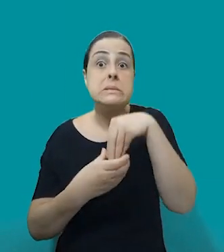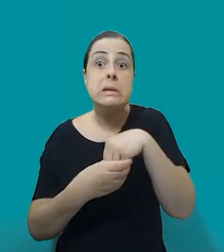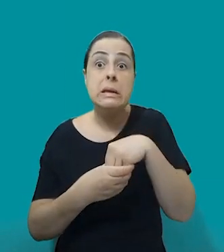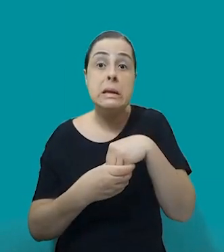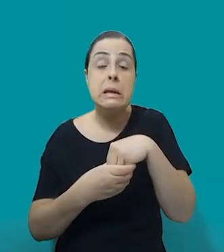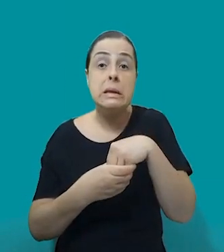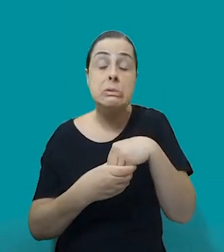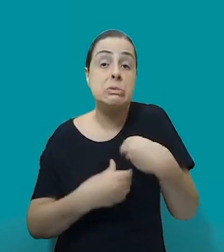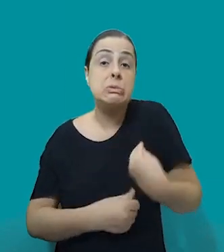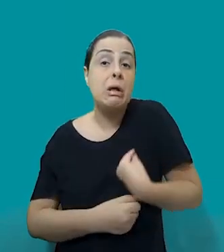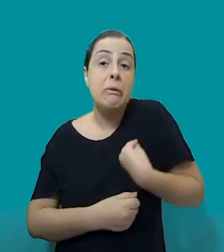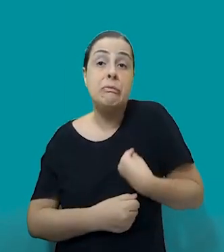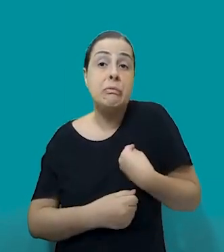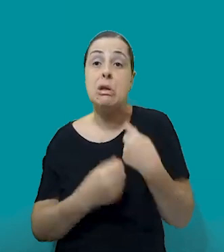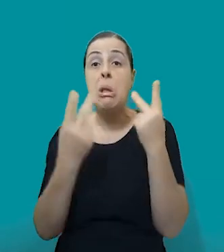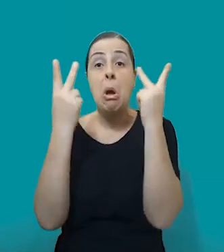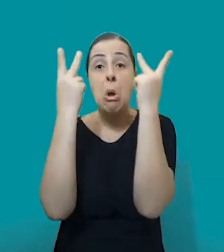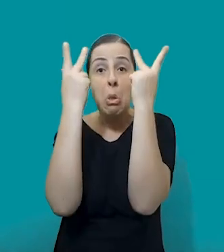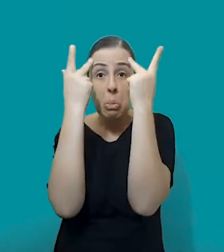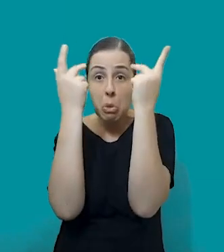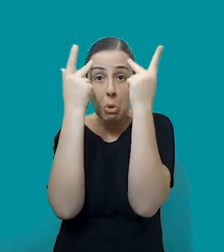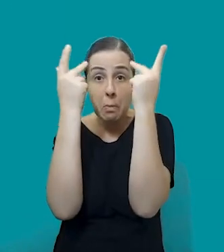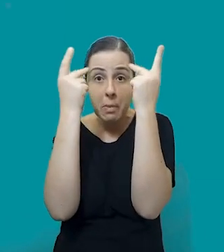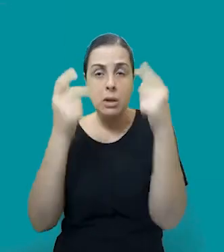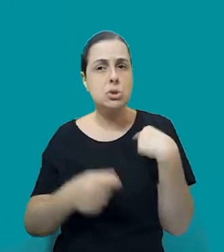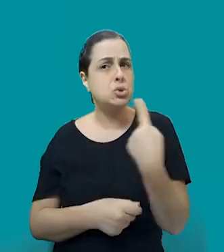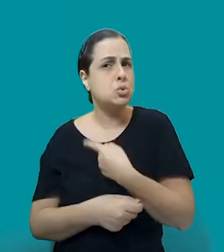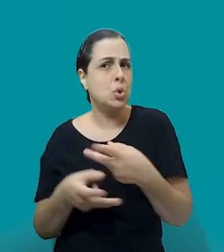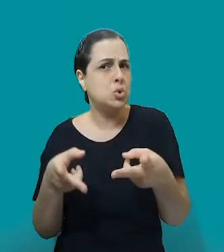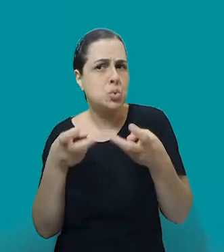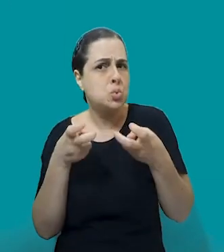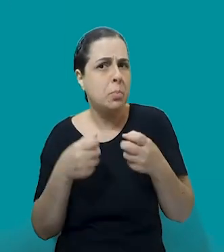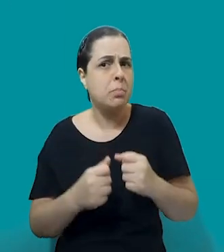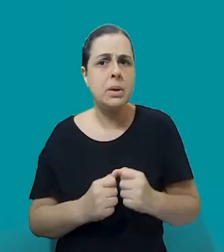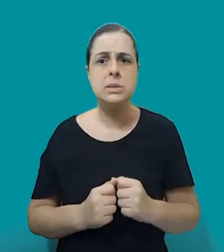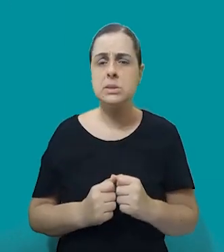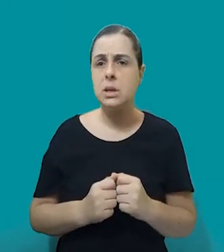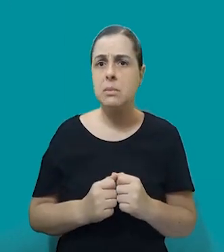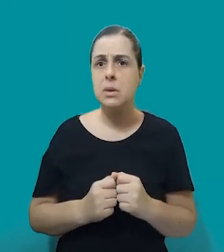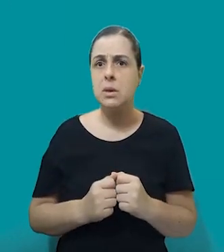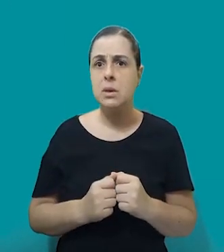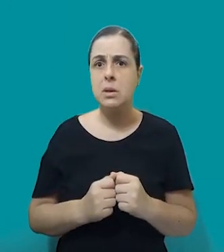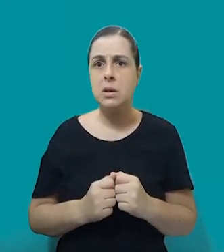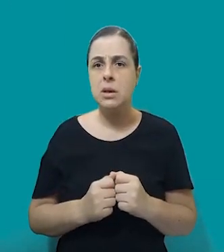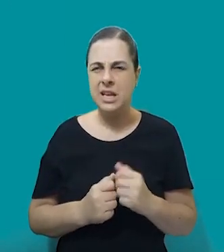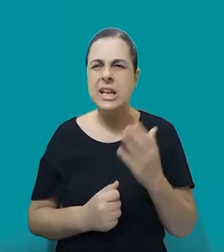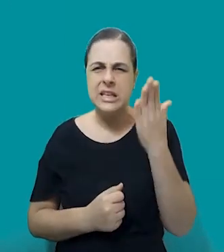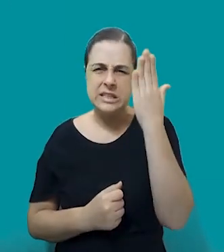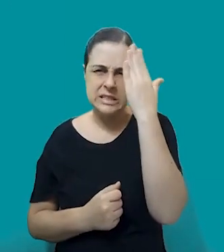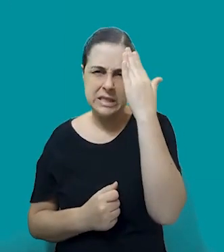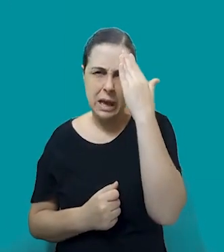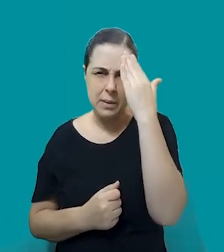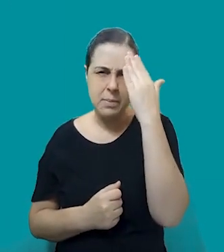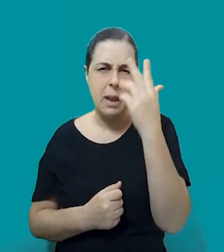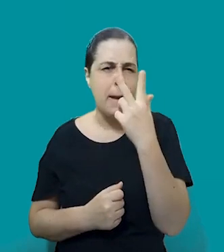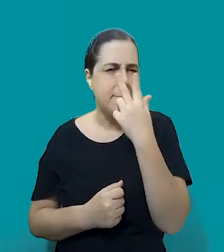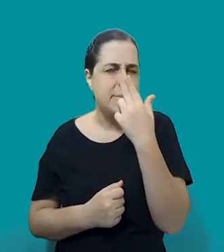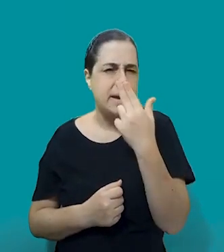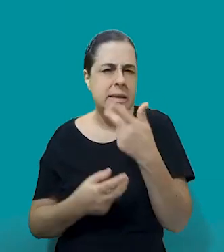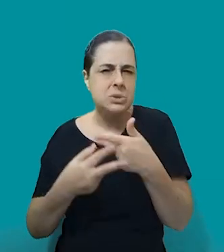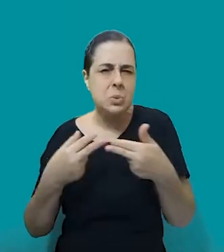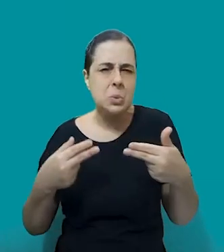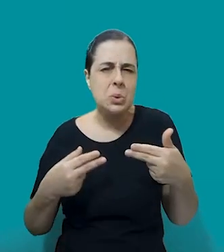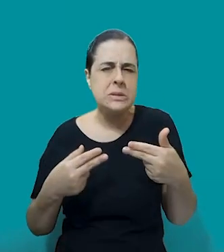normalizada, então a gente realmente não percebe, né? Ela é aquele corte de papel sulfite que dói pra